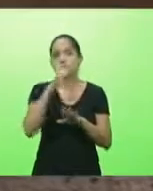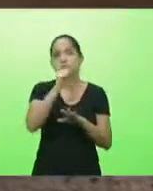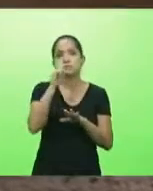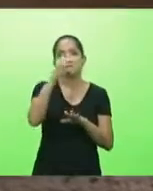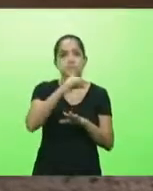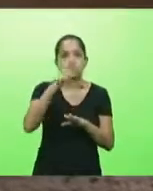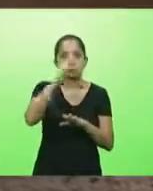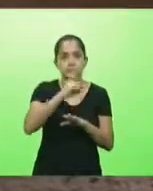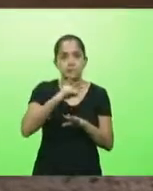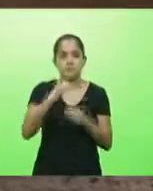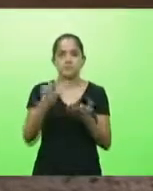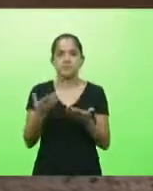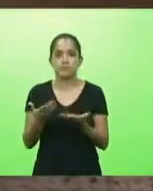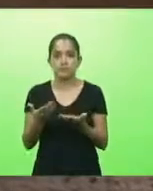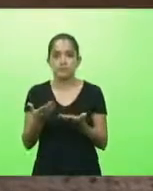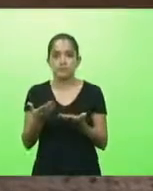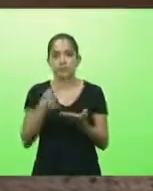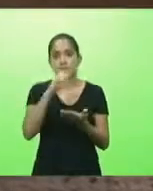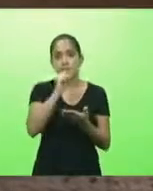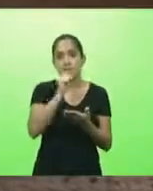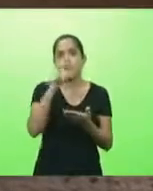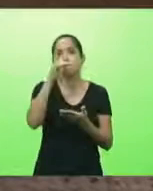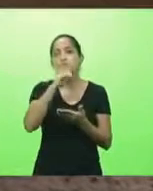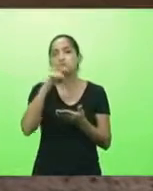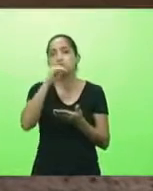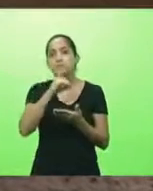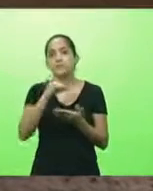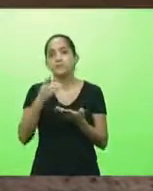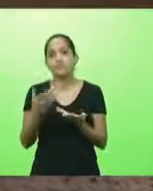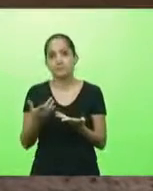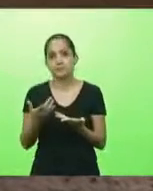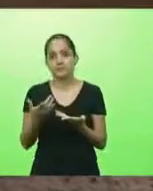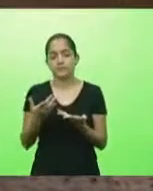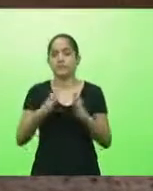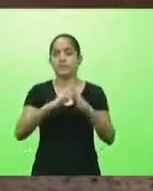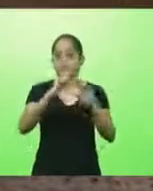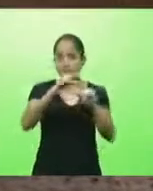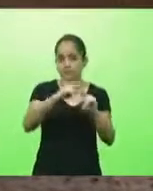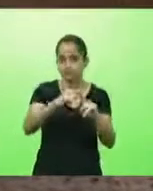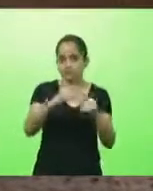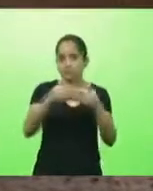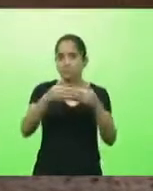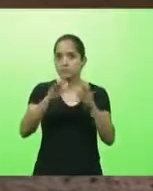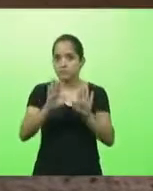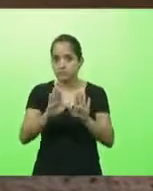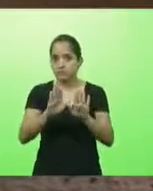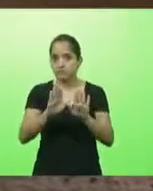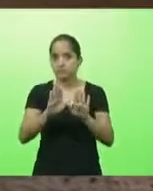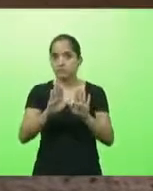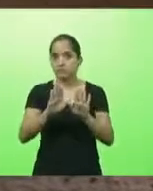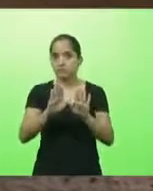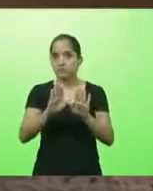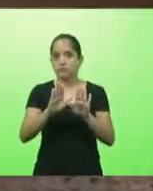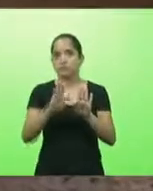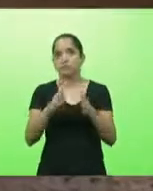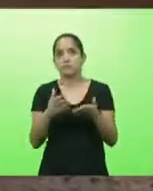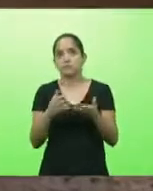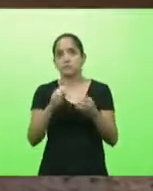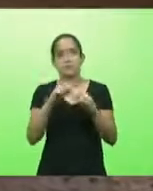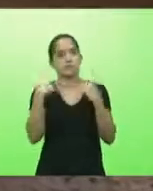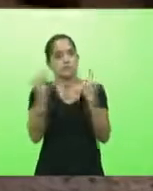que é sábado e domingo a igreja poderia estar aberta sem culto sem